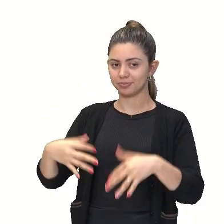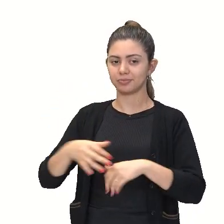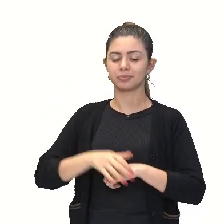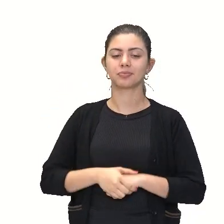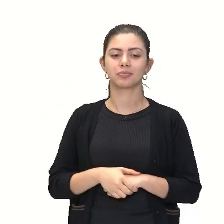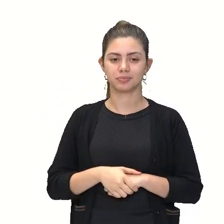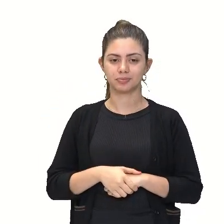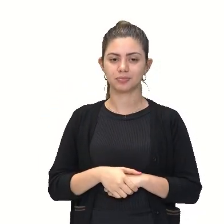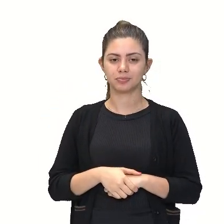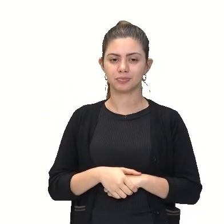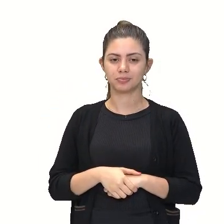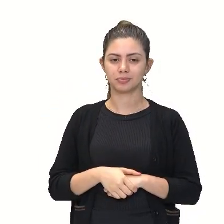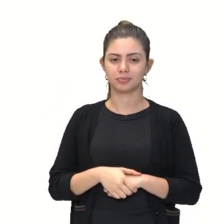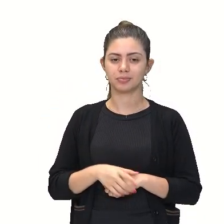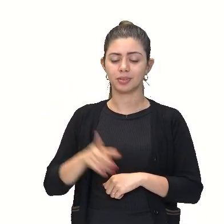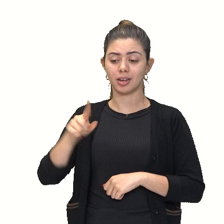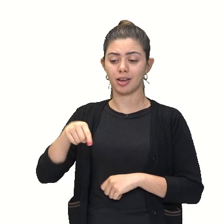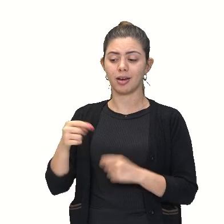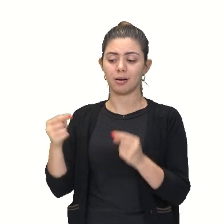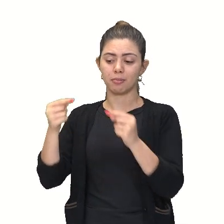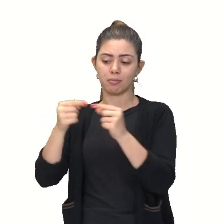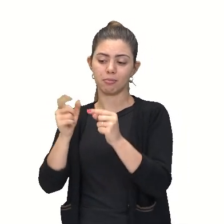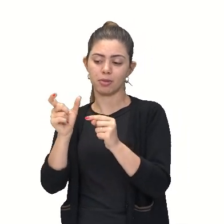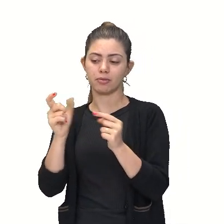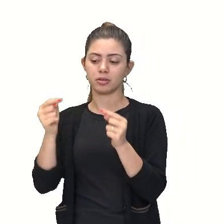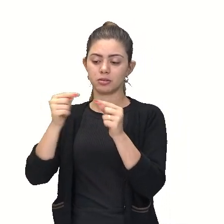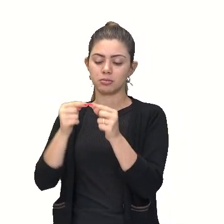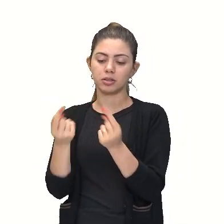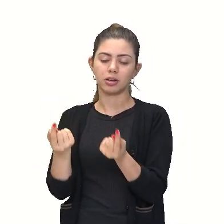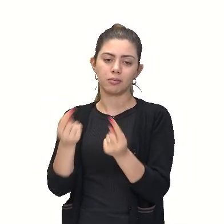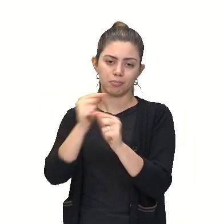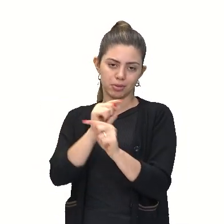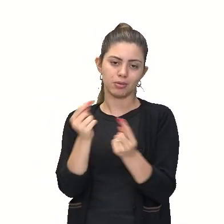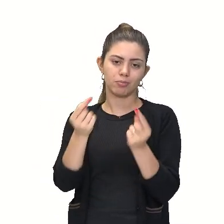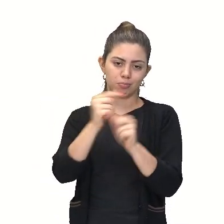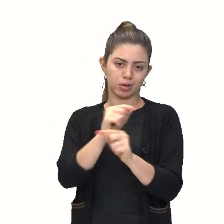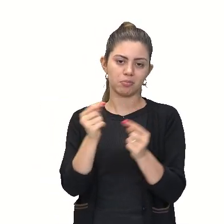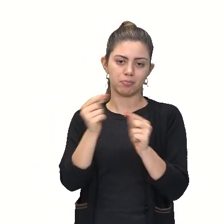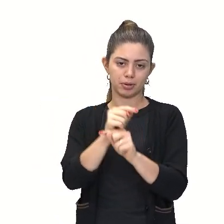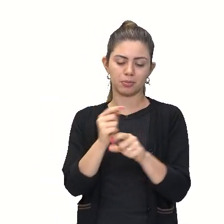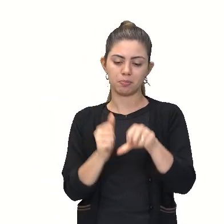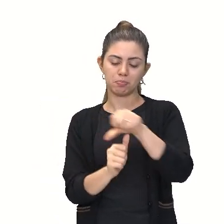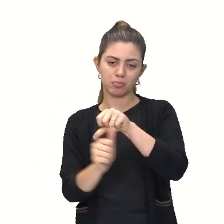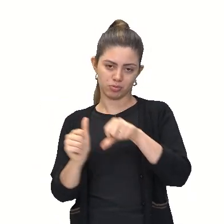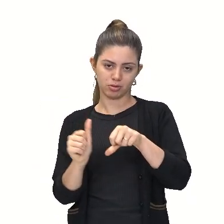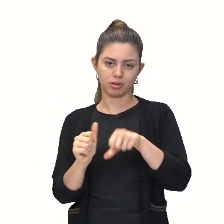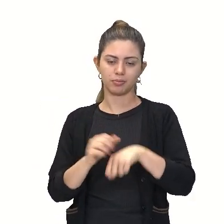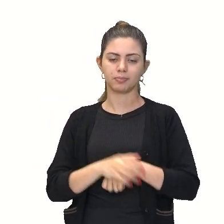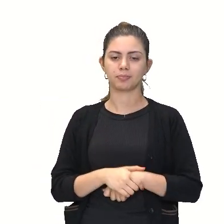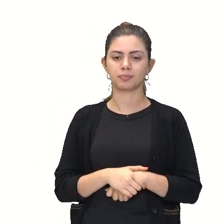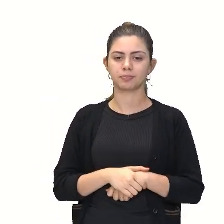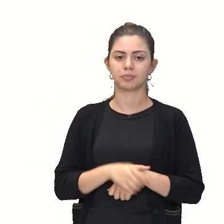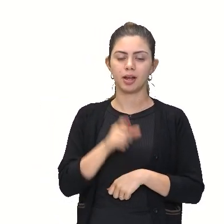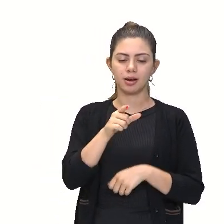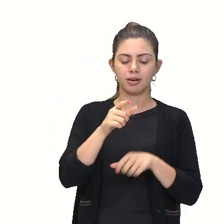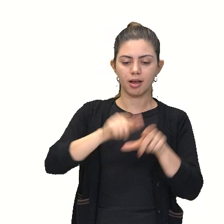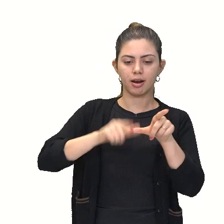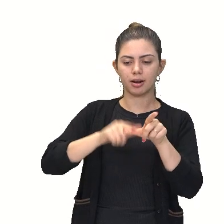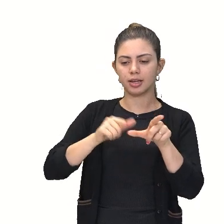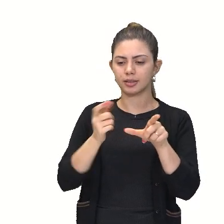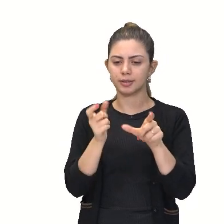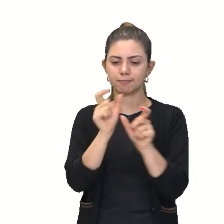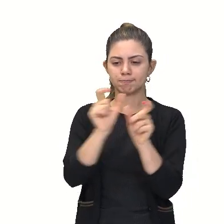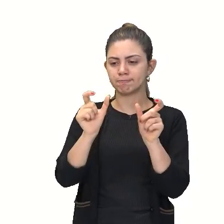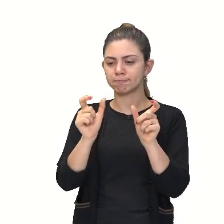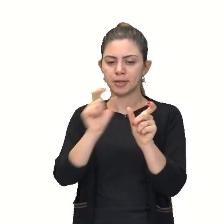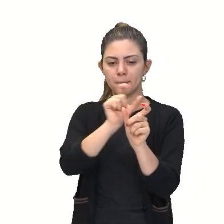trocar. Ó, é a mesma coisa que trocar de posição. Ó,